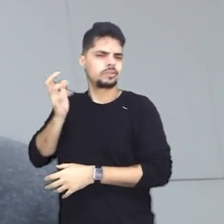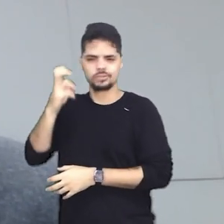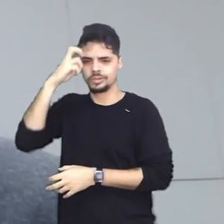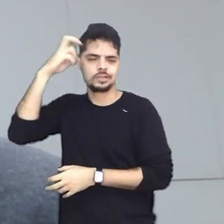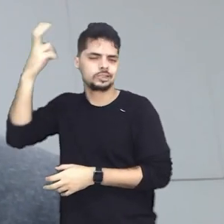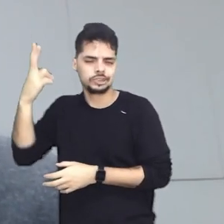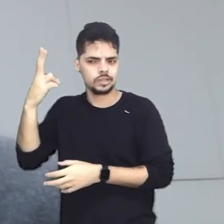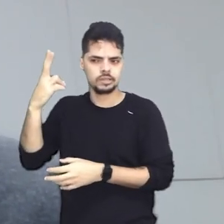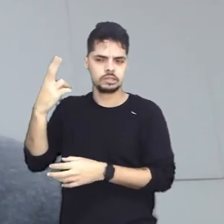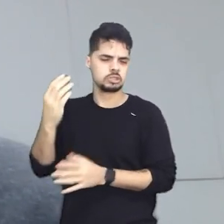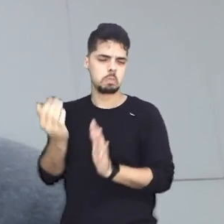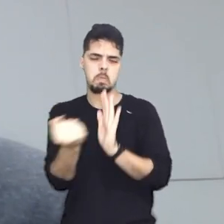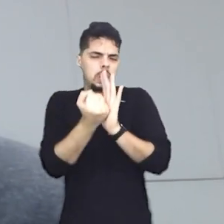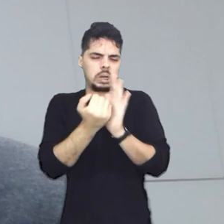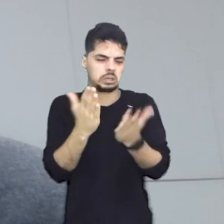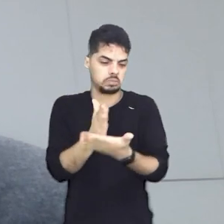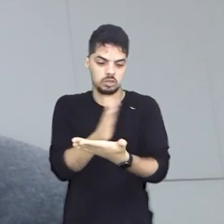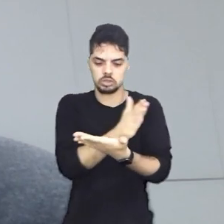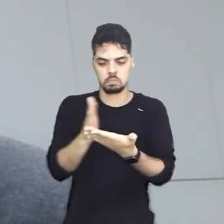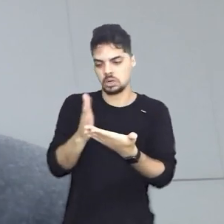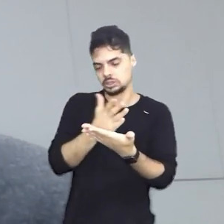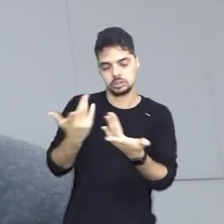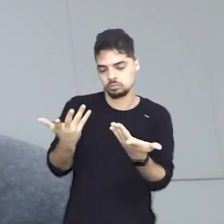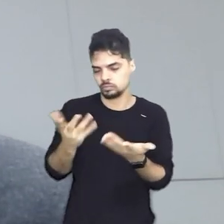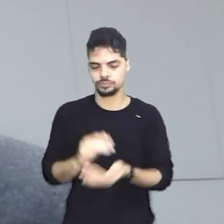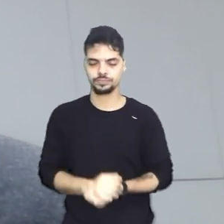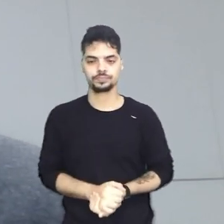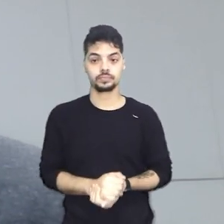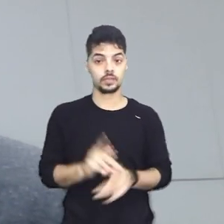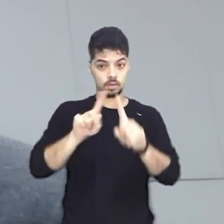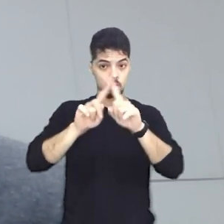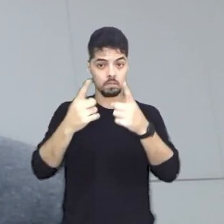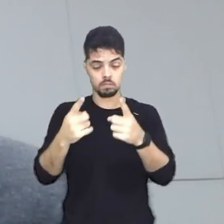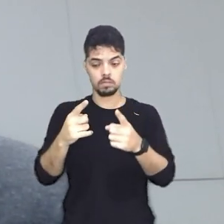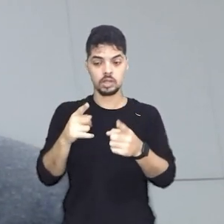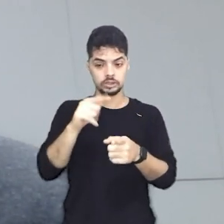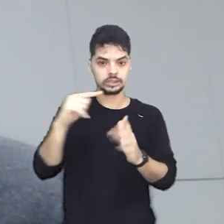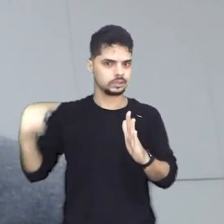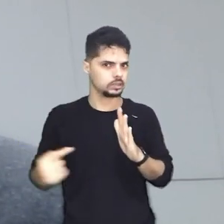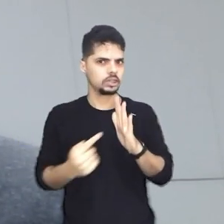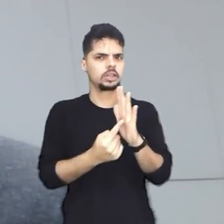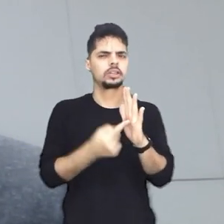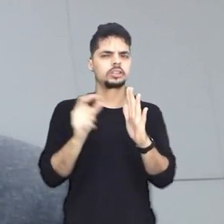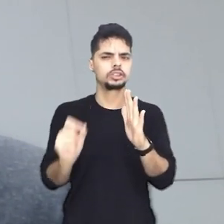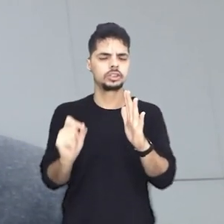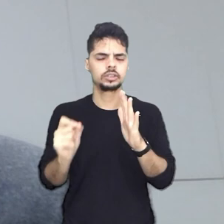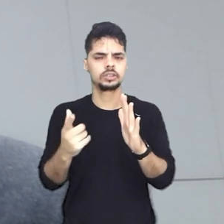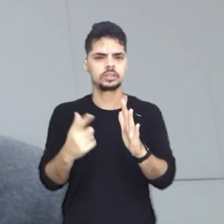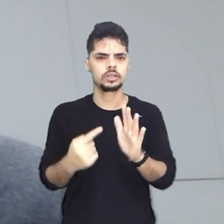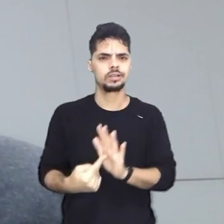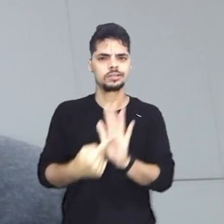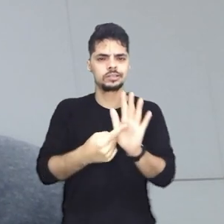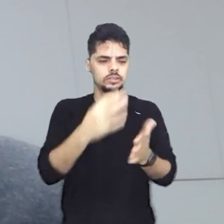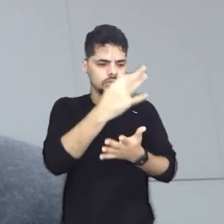1930. De qualquer maneira, como indicação